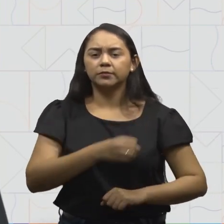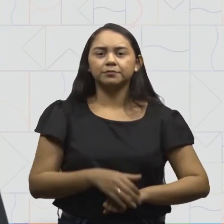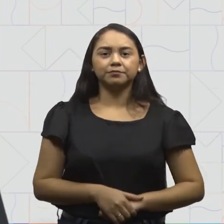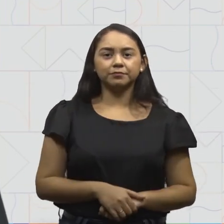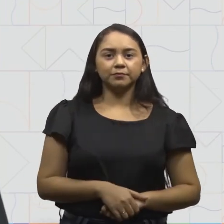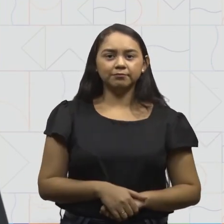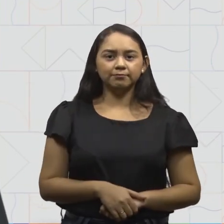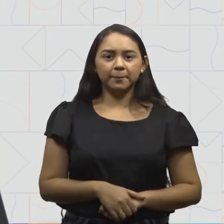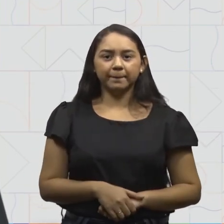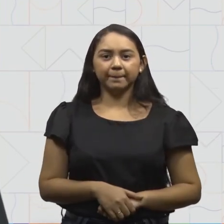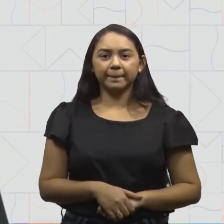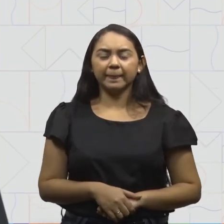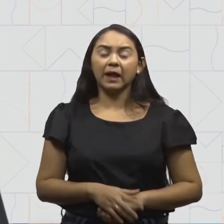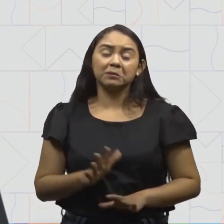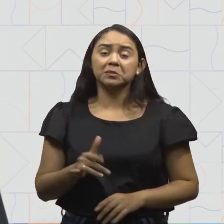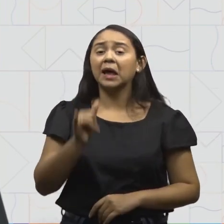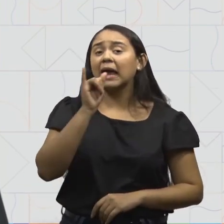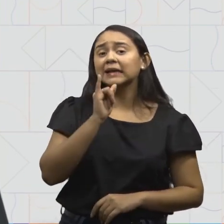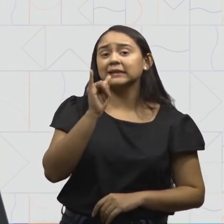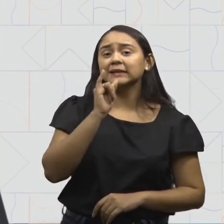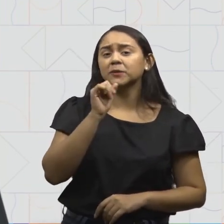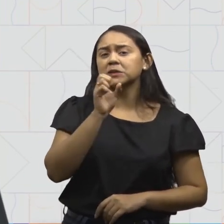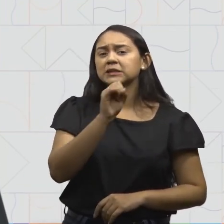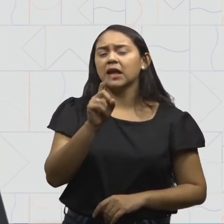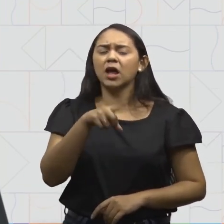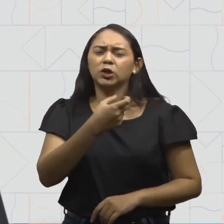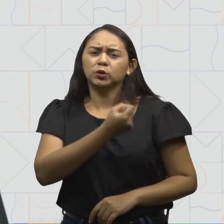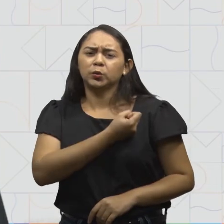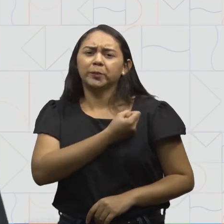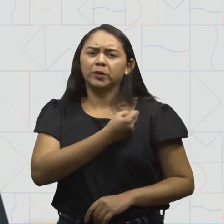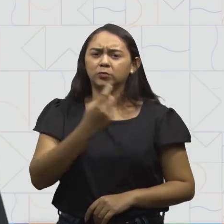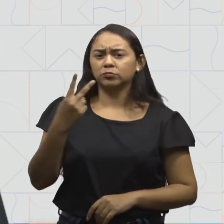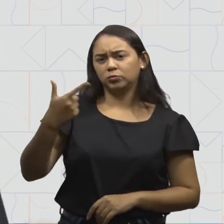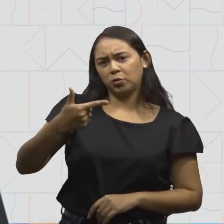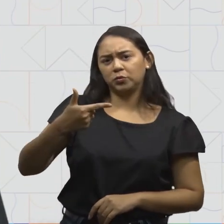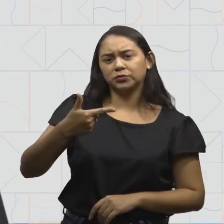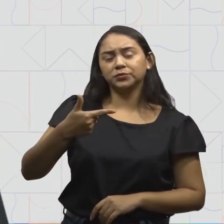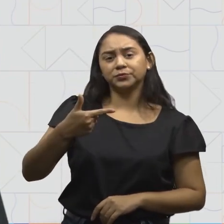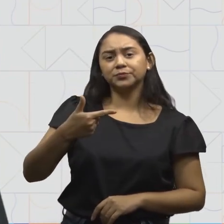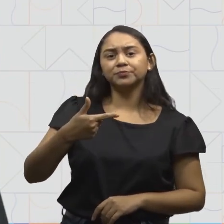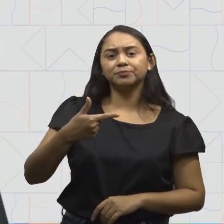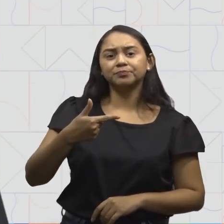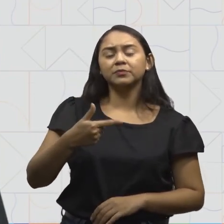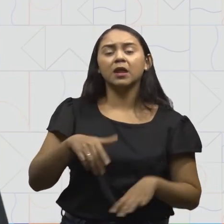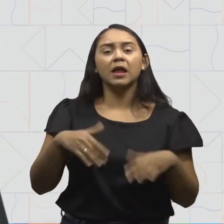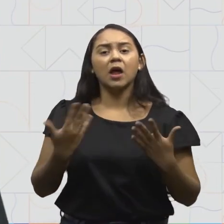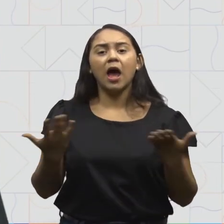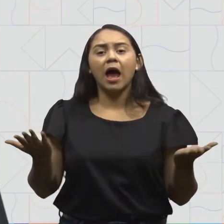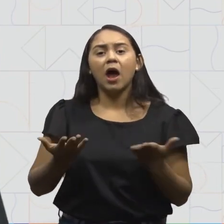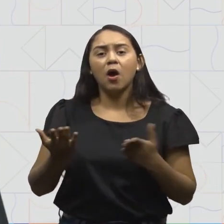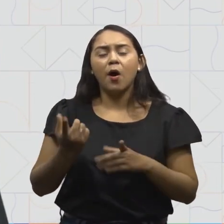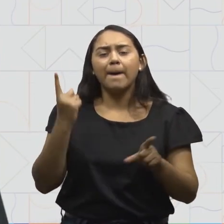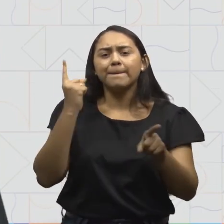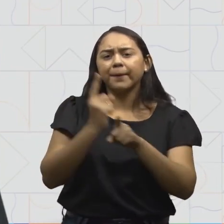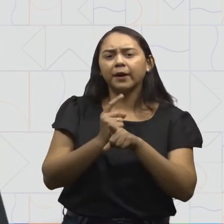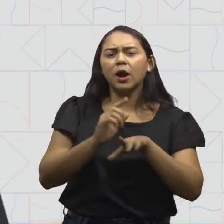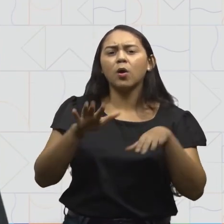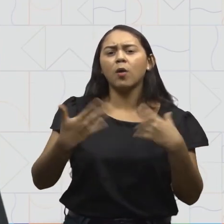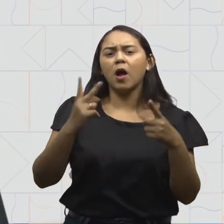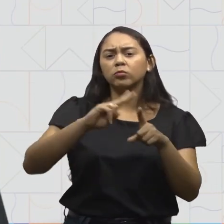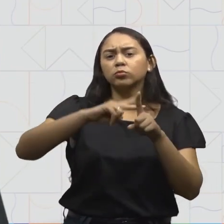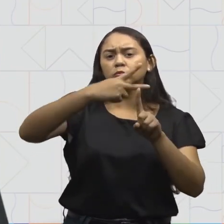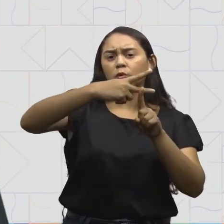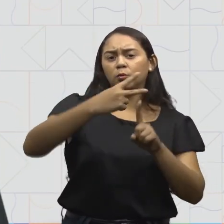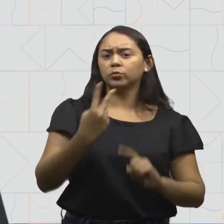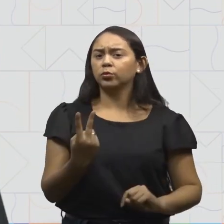Se não, vamos supor que é número dois. Então, vamos descobrir